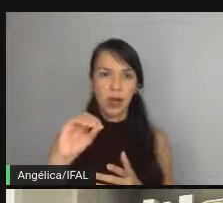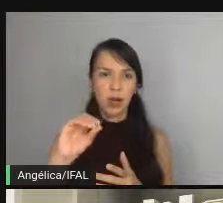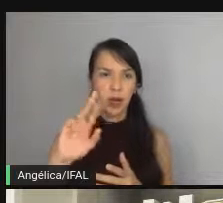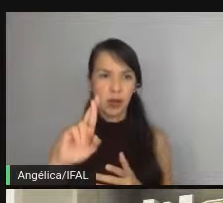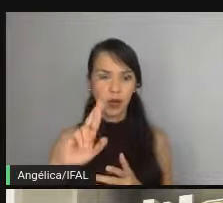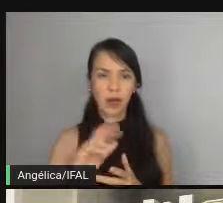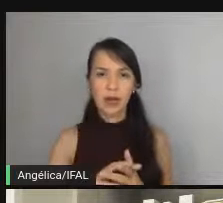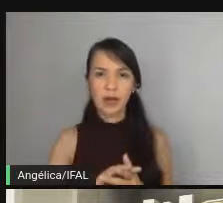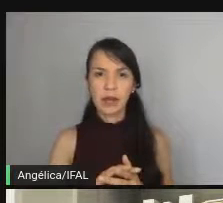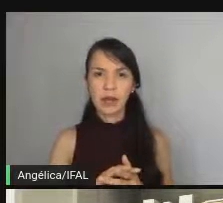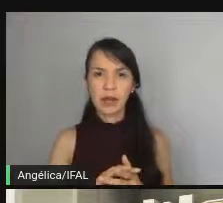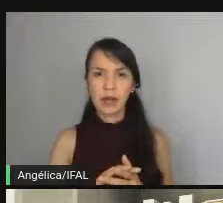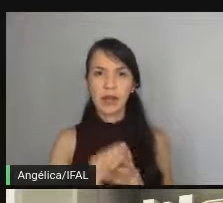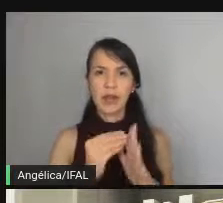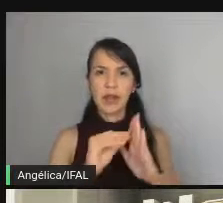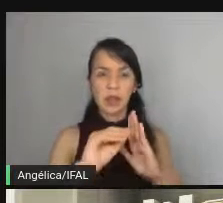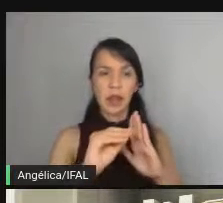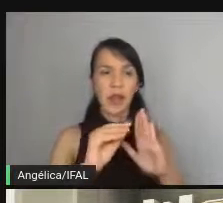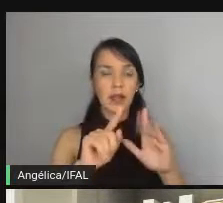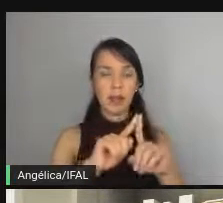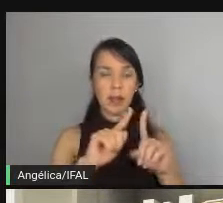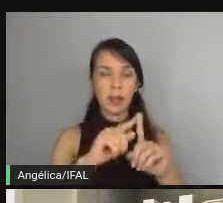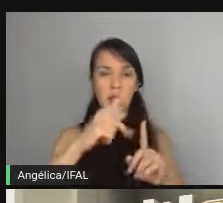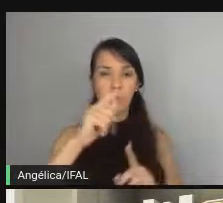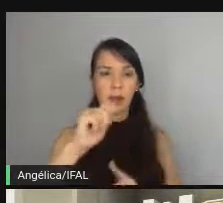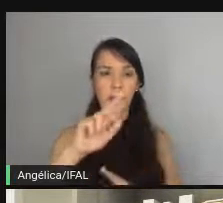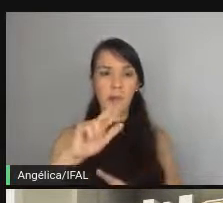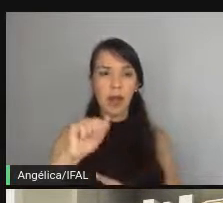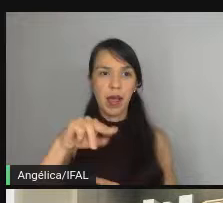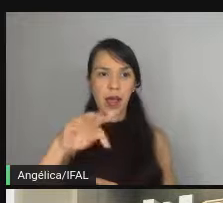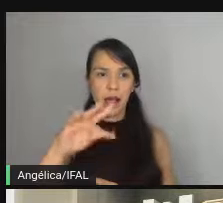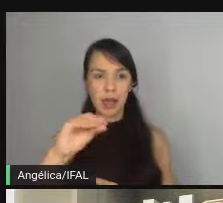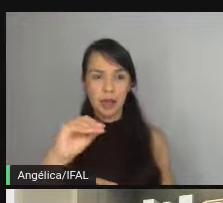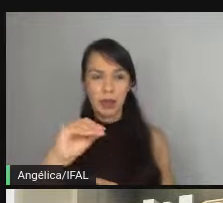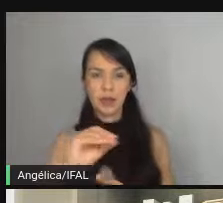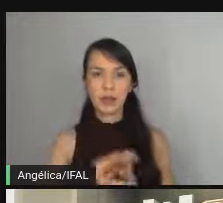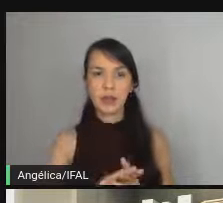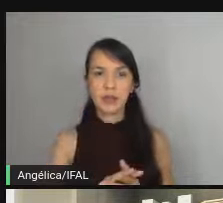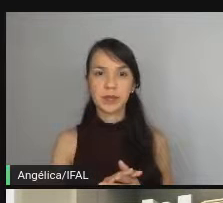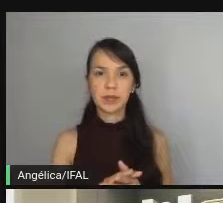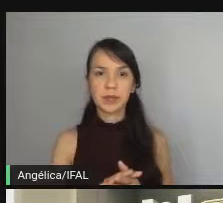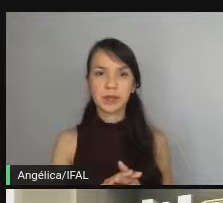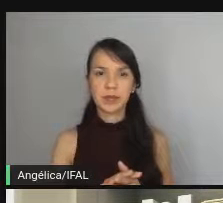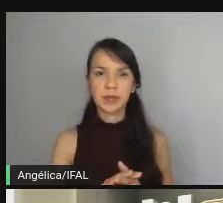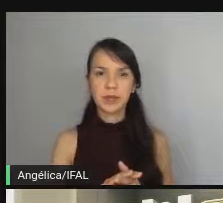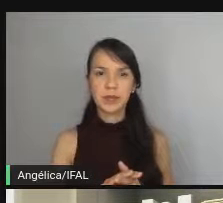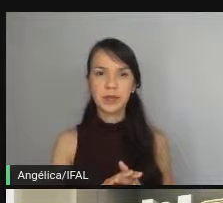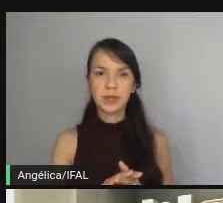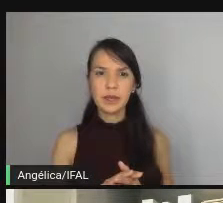passado como parâmetro pro handler http é